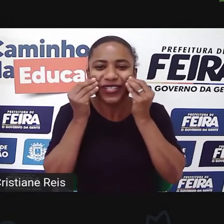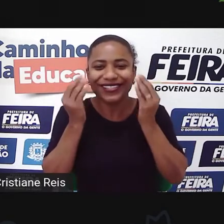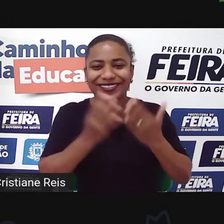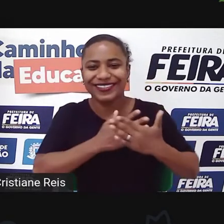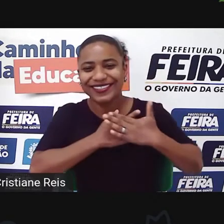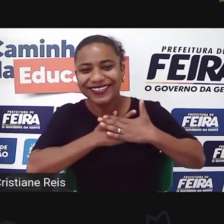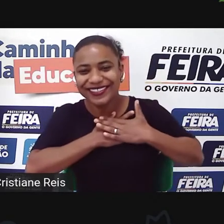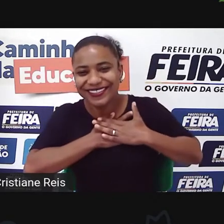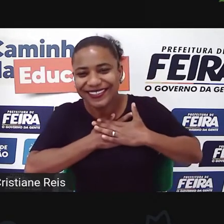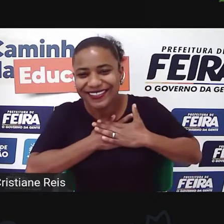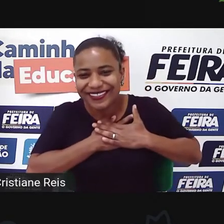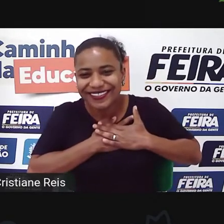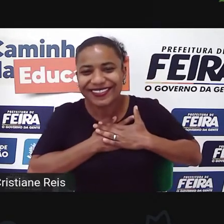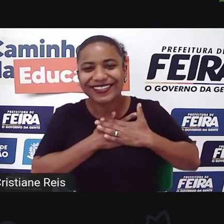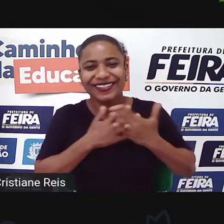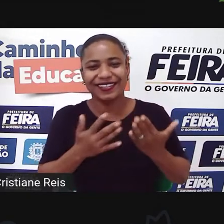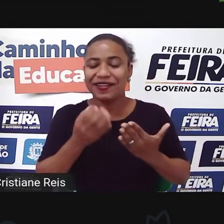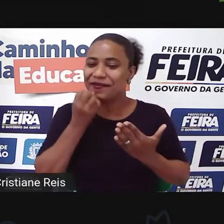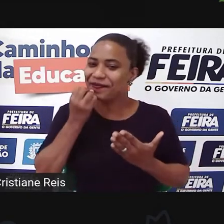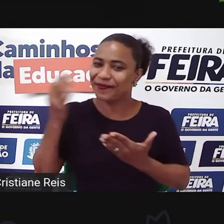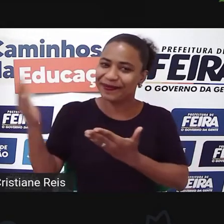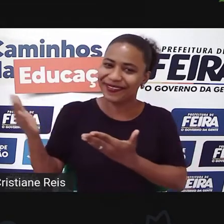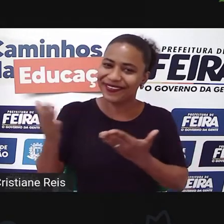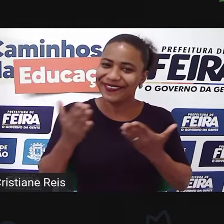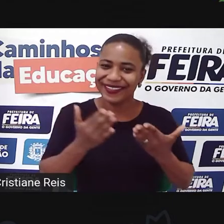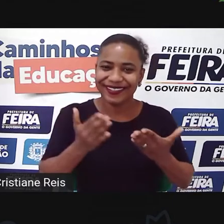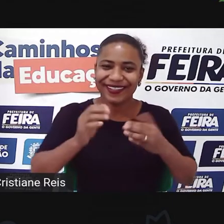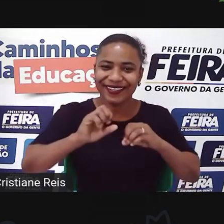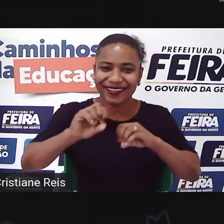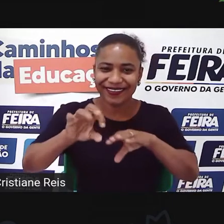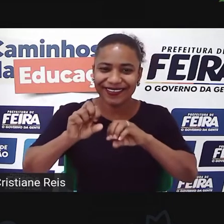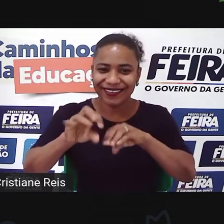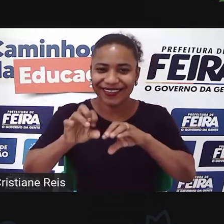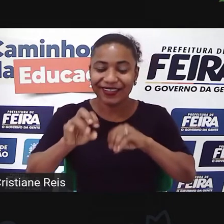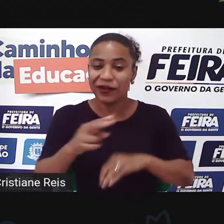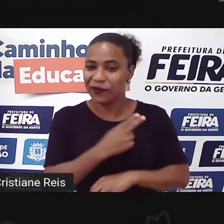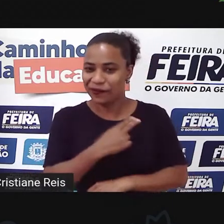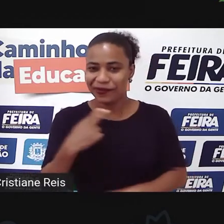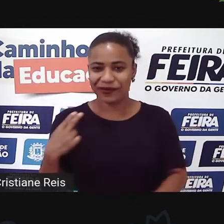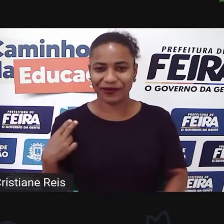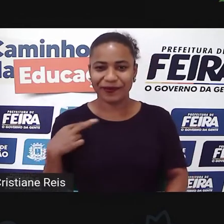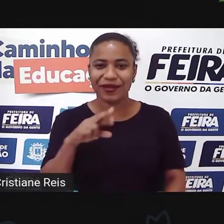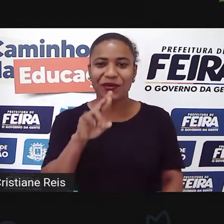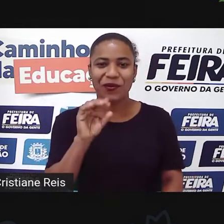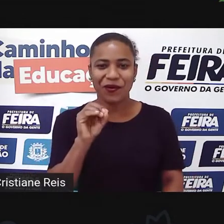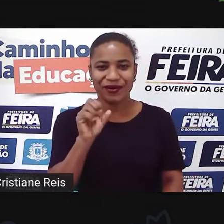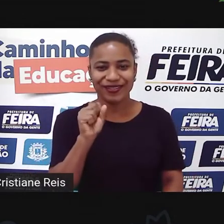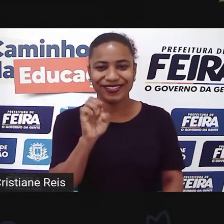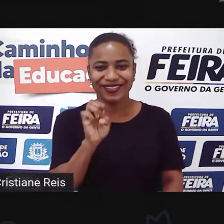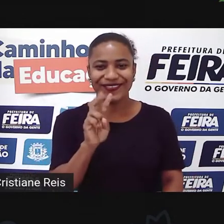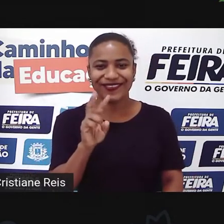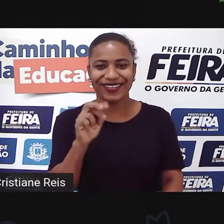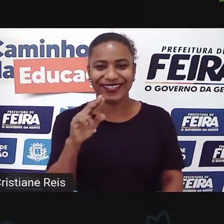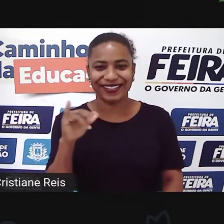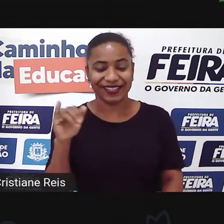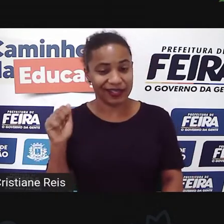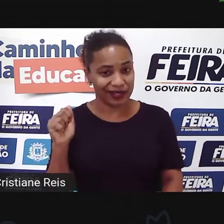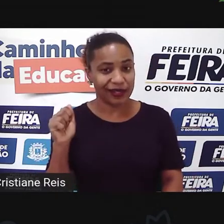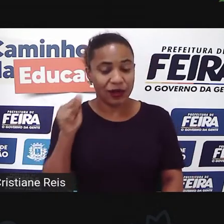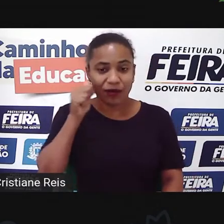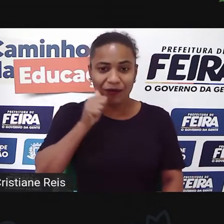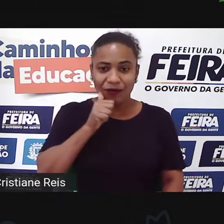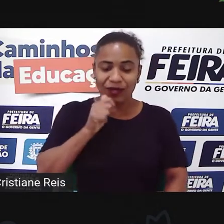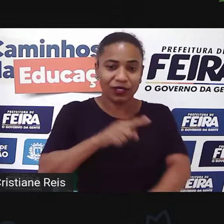Sejam bem-vindos à nossa aula. Como vocês sabem, eu sou a professora Rosivânia, eu sou uma mulher